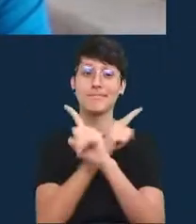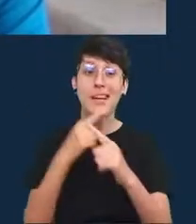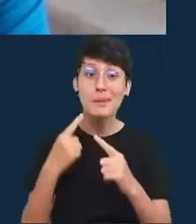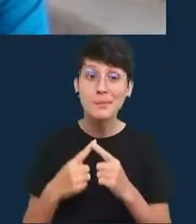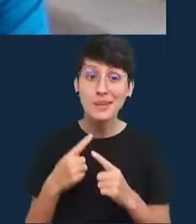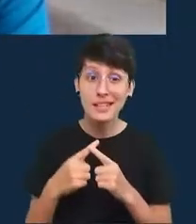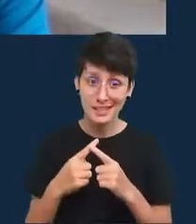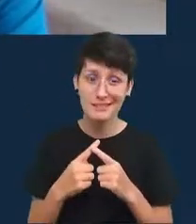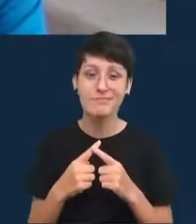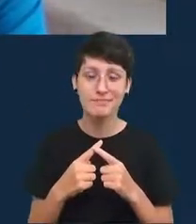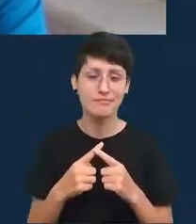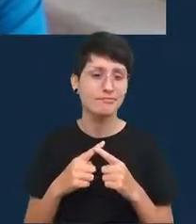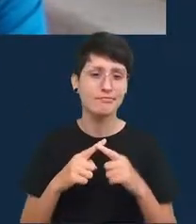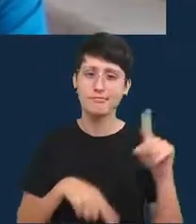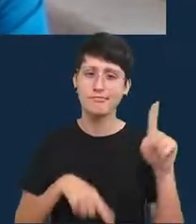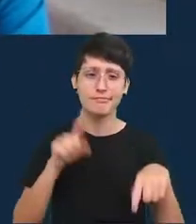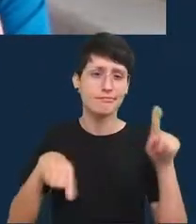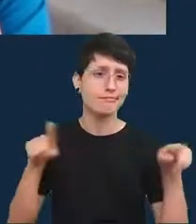vários